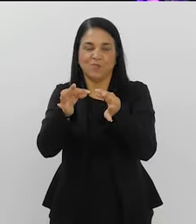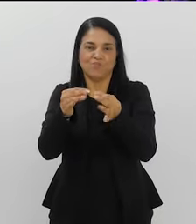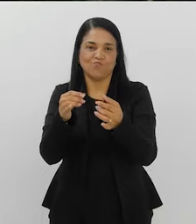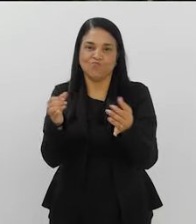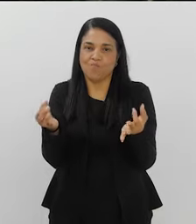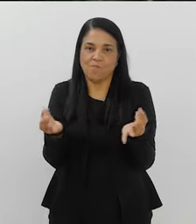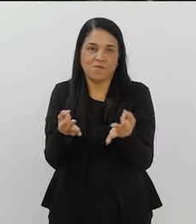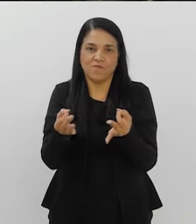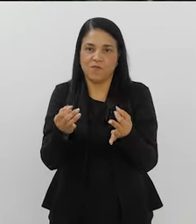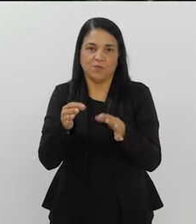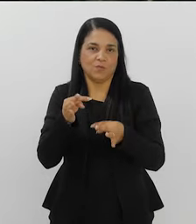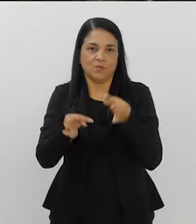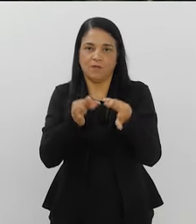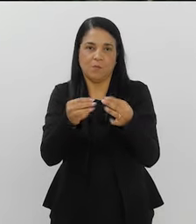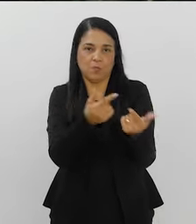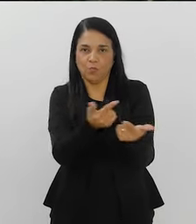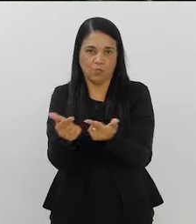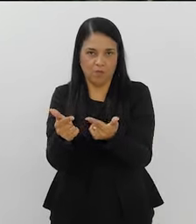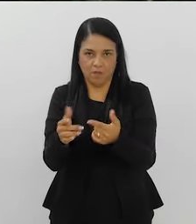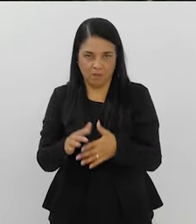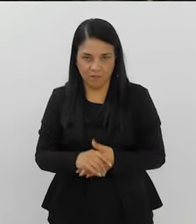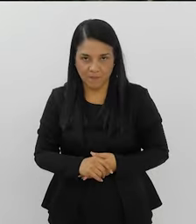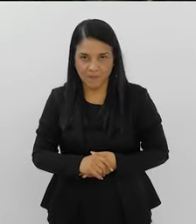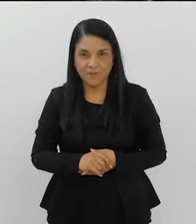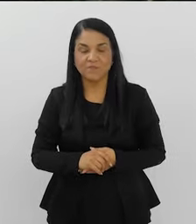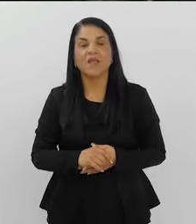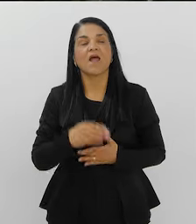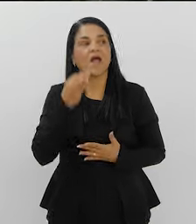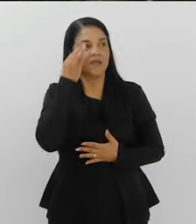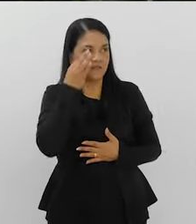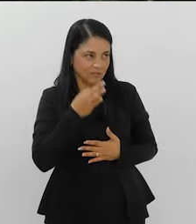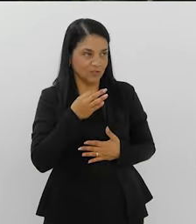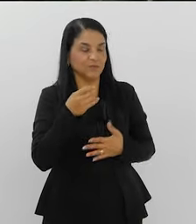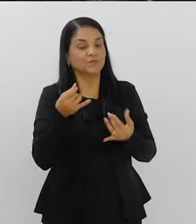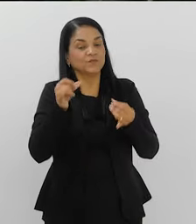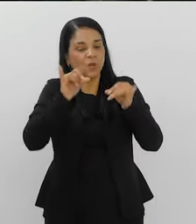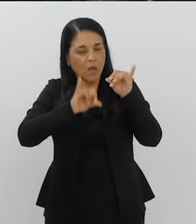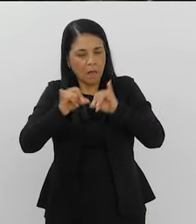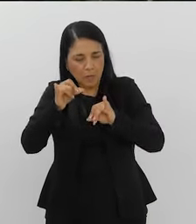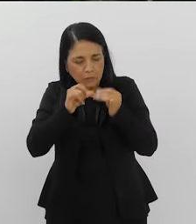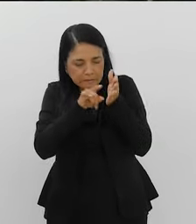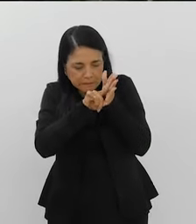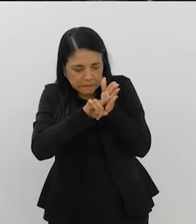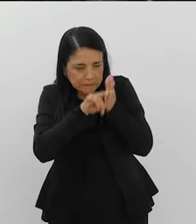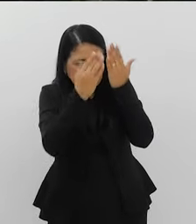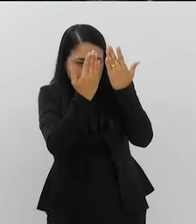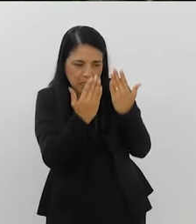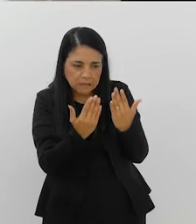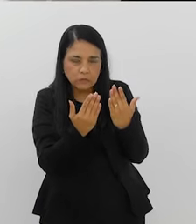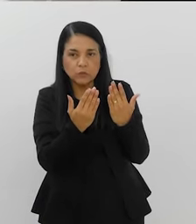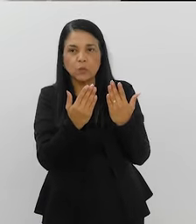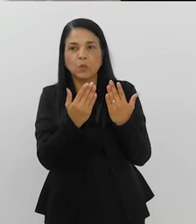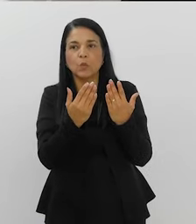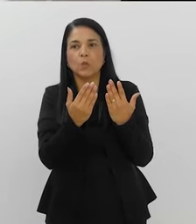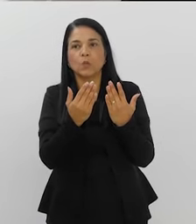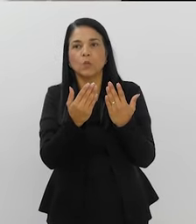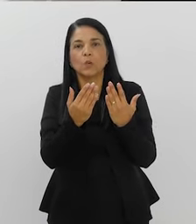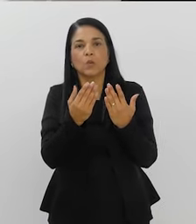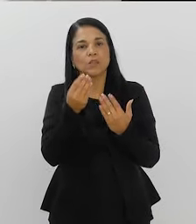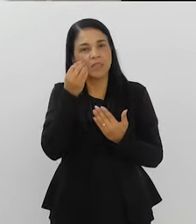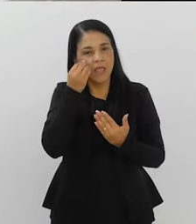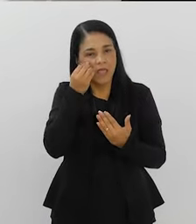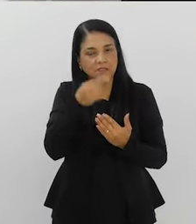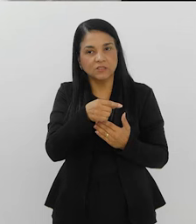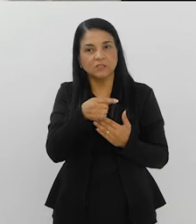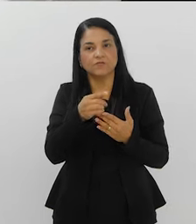completa. Esse laboratório, então, ele analisou as amostras? Como é que foi essa análise? Então, a análise foi feita no laboratório, no mapa de Florianópolis,